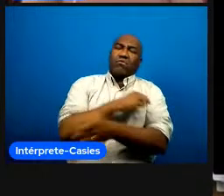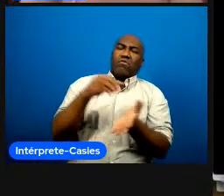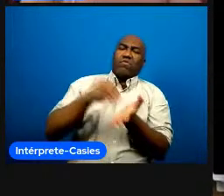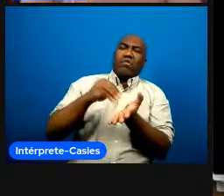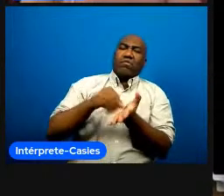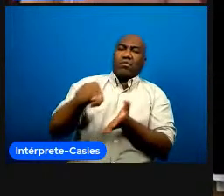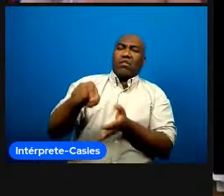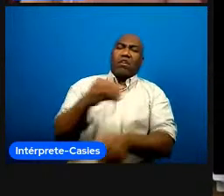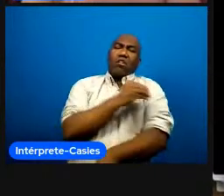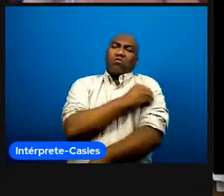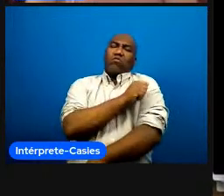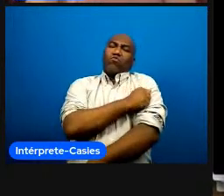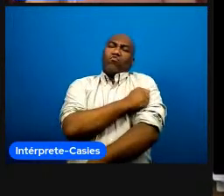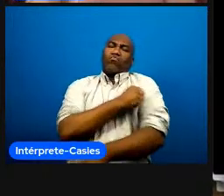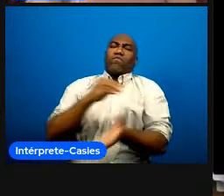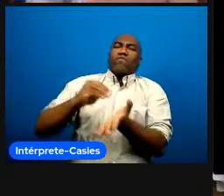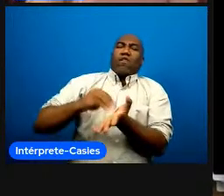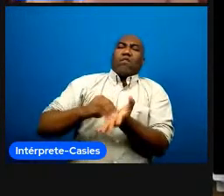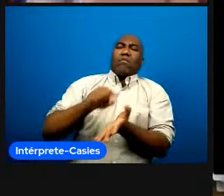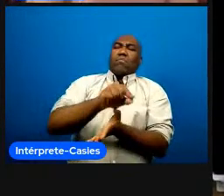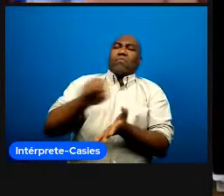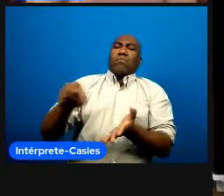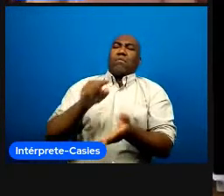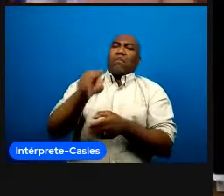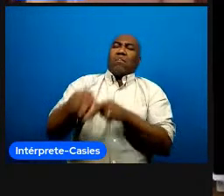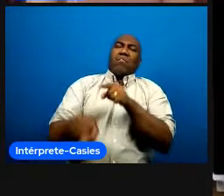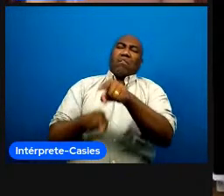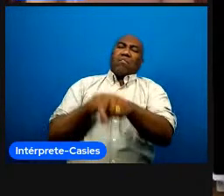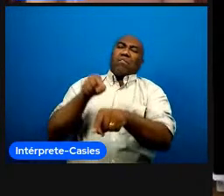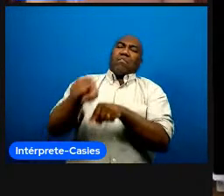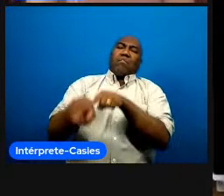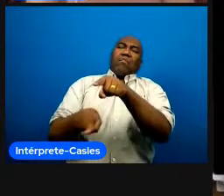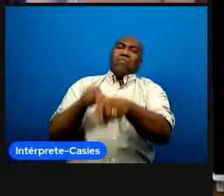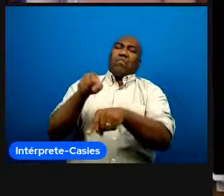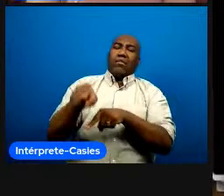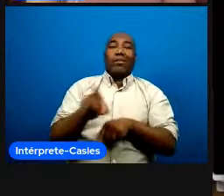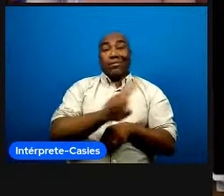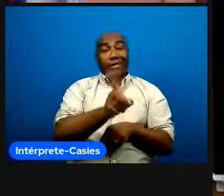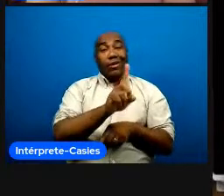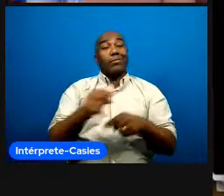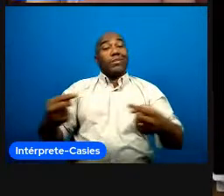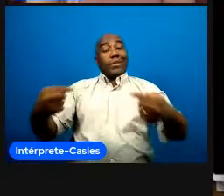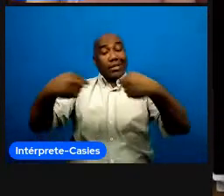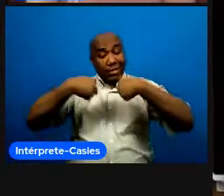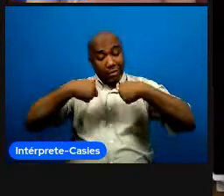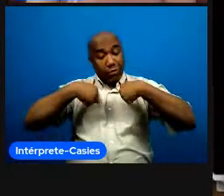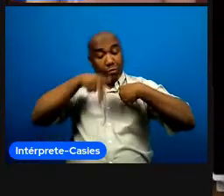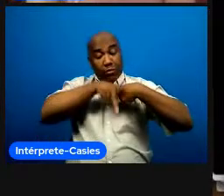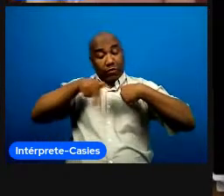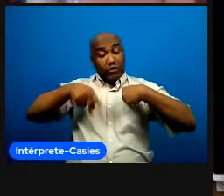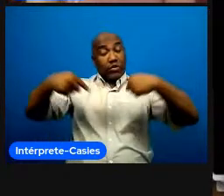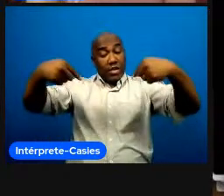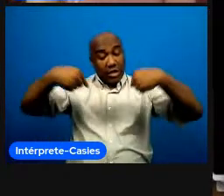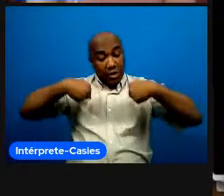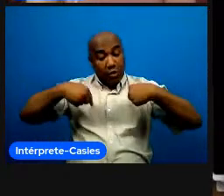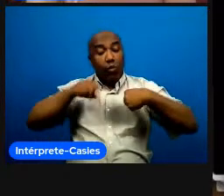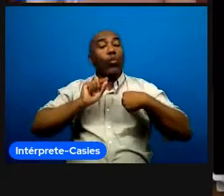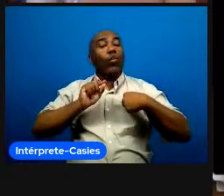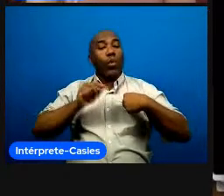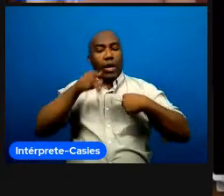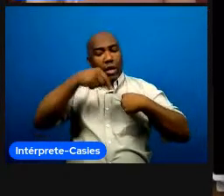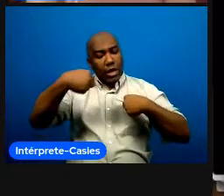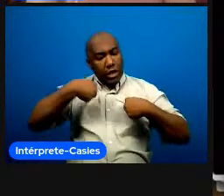ter pra ser um bom treinador uma boa treinadora professor ou professora então conhecimento técnico ser observador